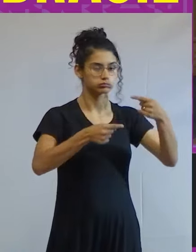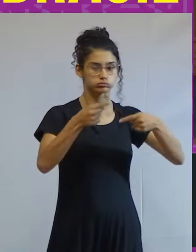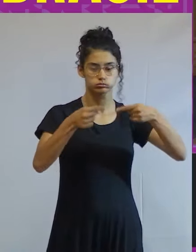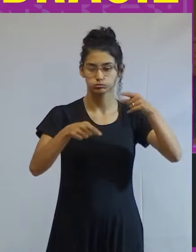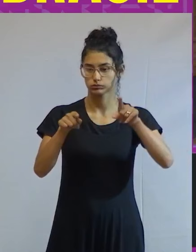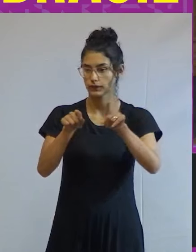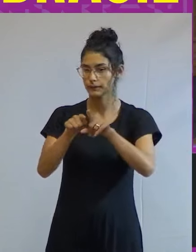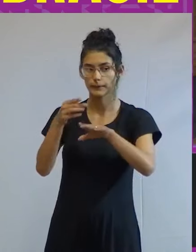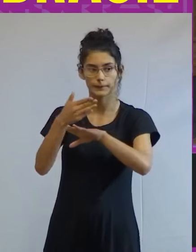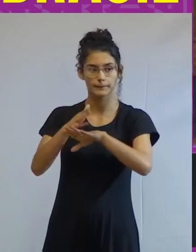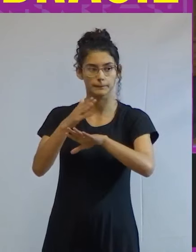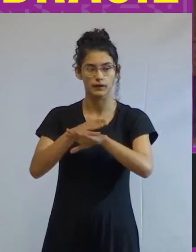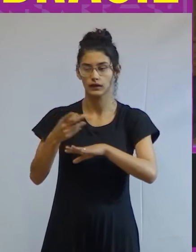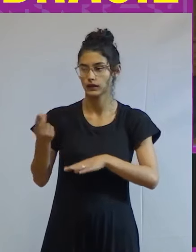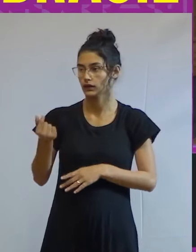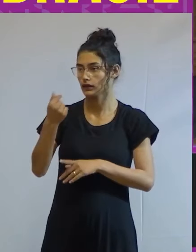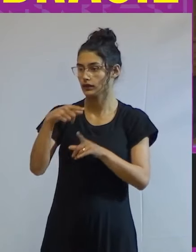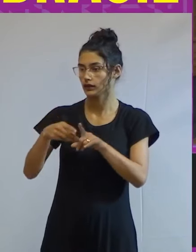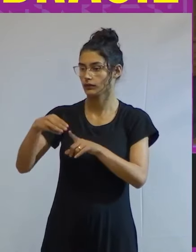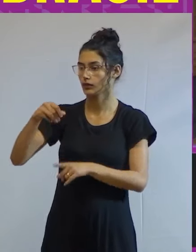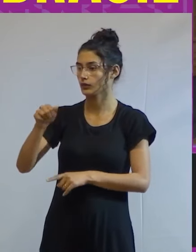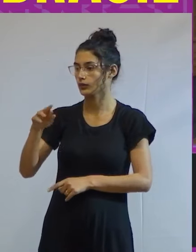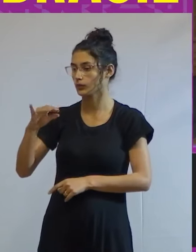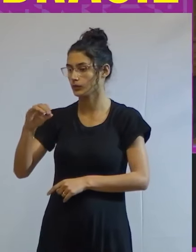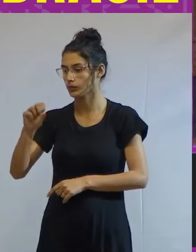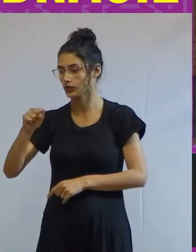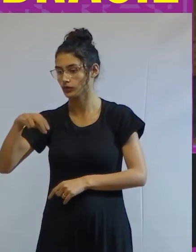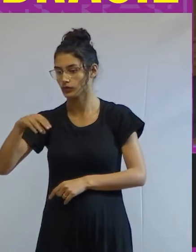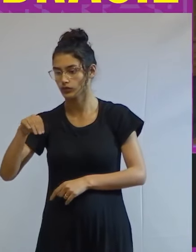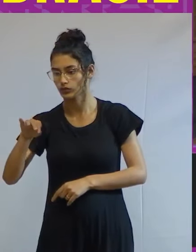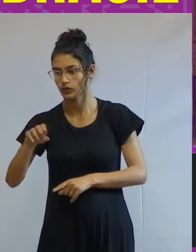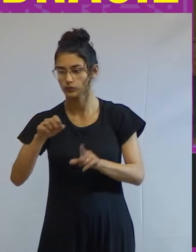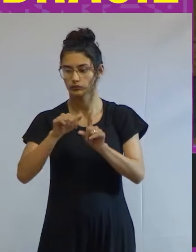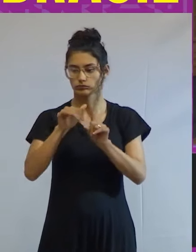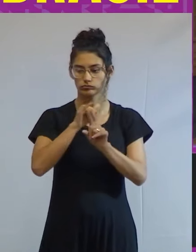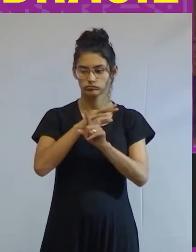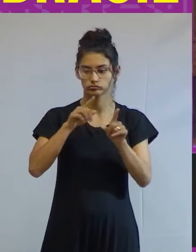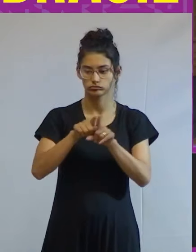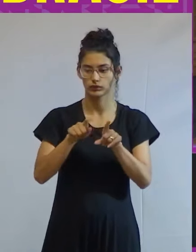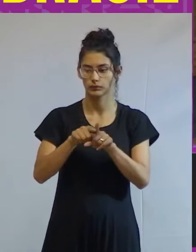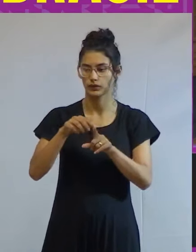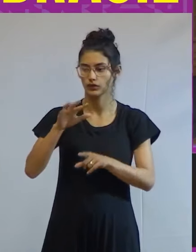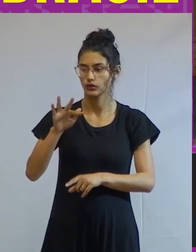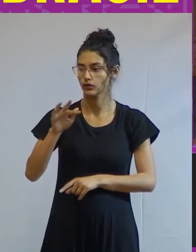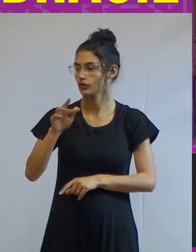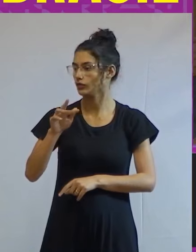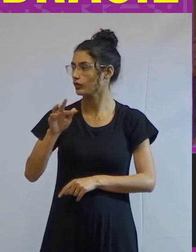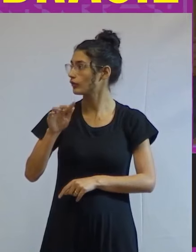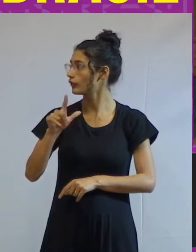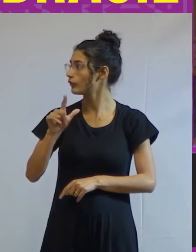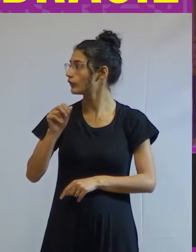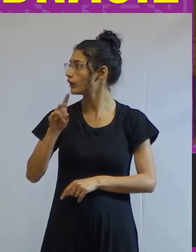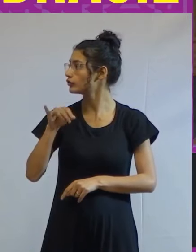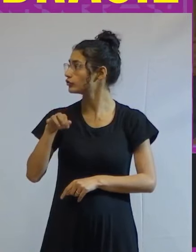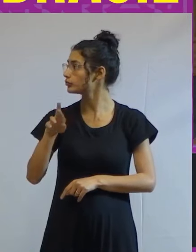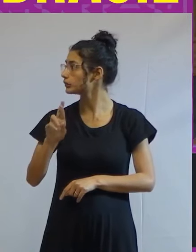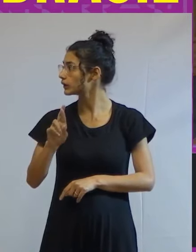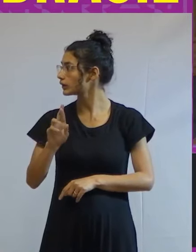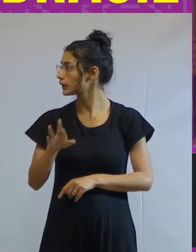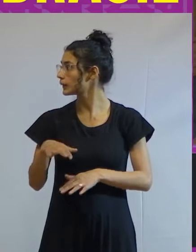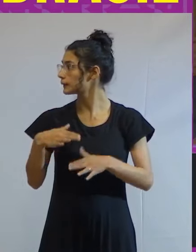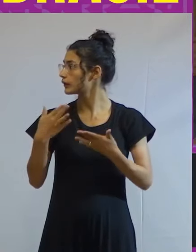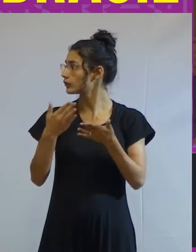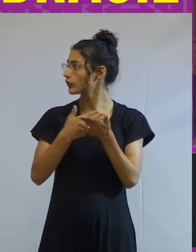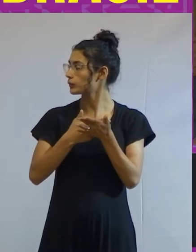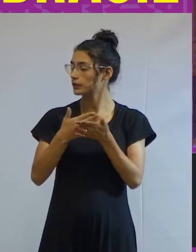tanto a Nath Finanças quanto o Marcos Nobre, com a mediação do Vladimir Safatle. Então, antes de dar